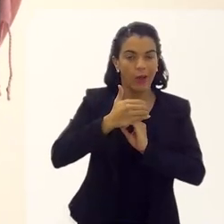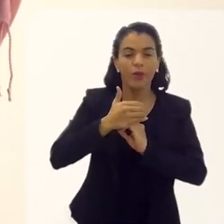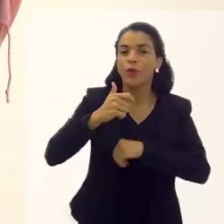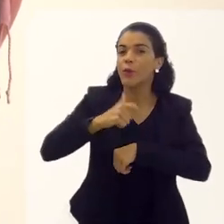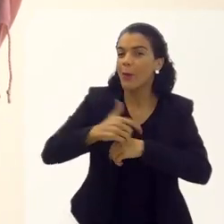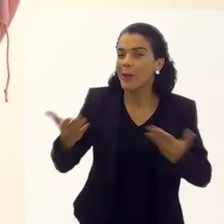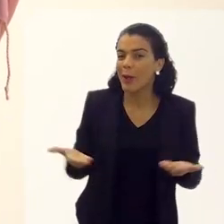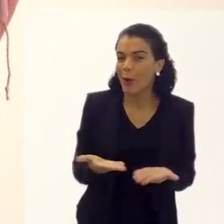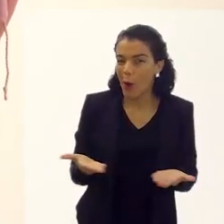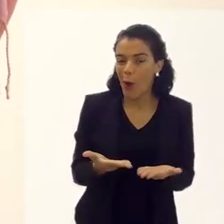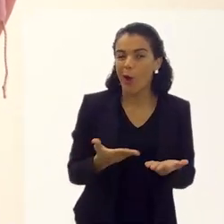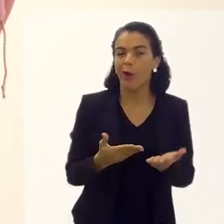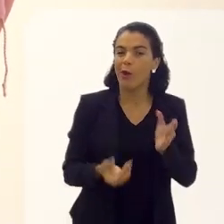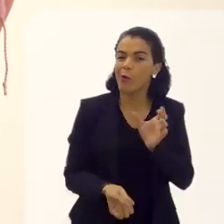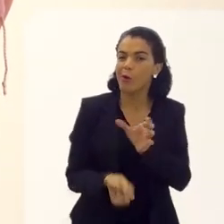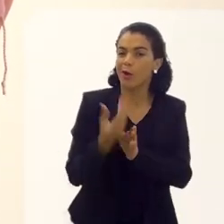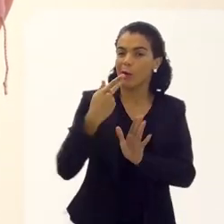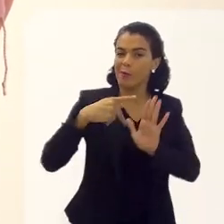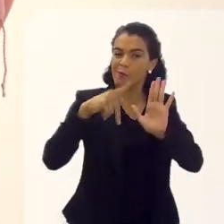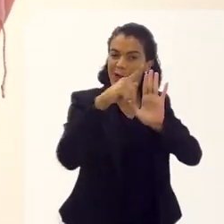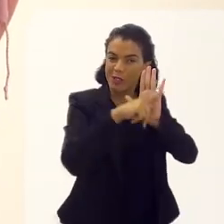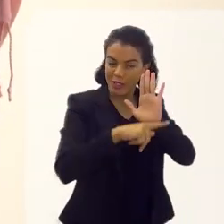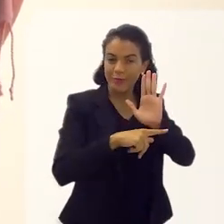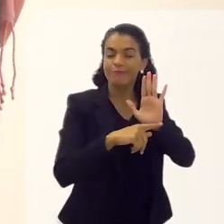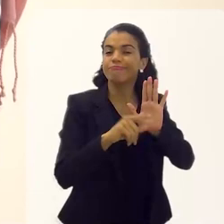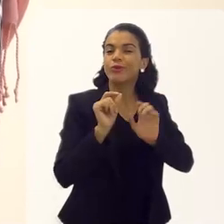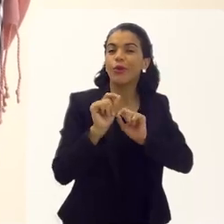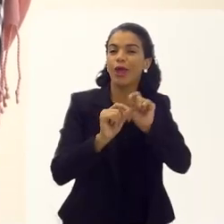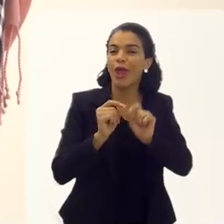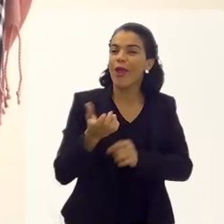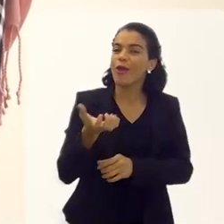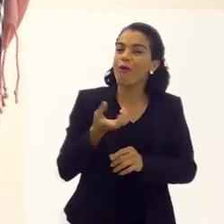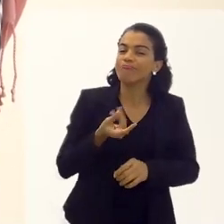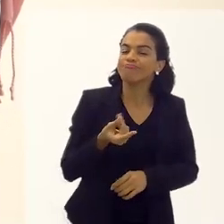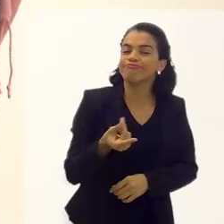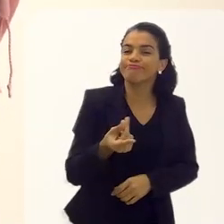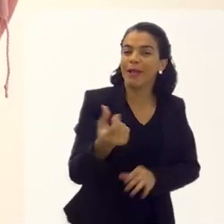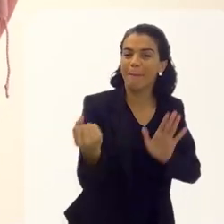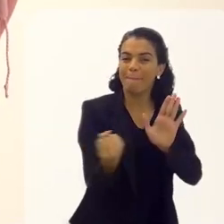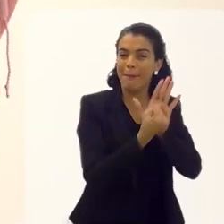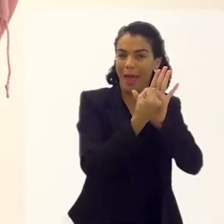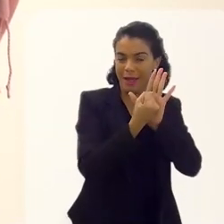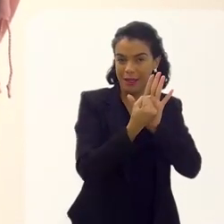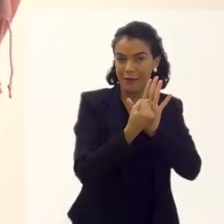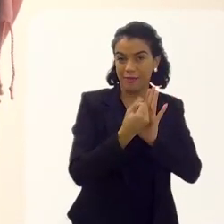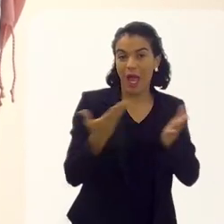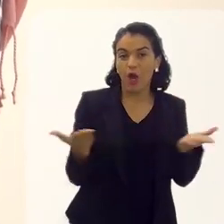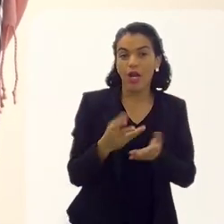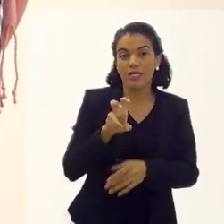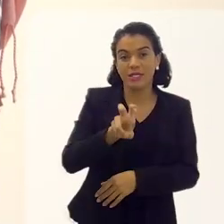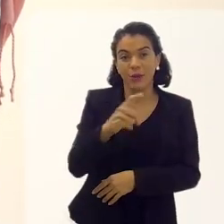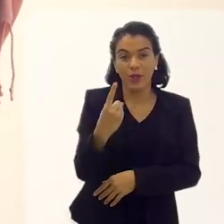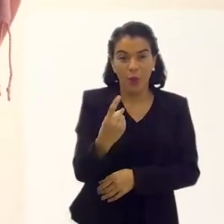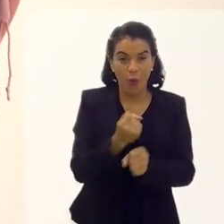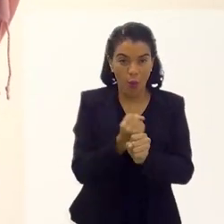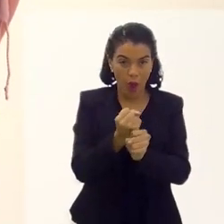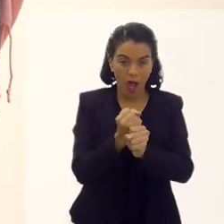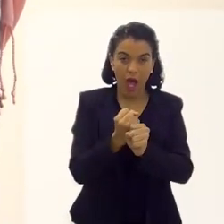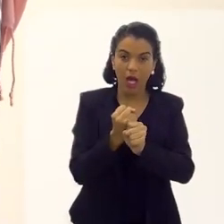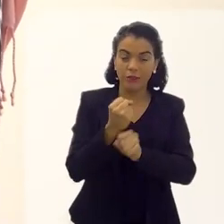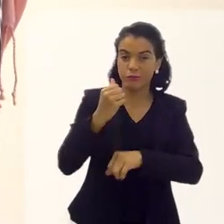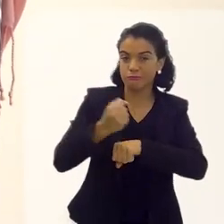E no momento, o eu faço? Eu faço um projeto que eu gostaria de ser lembrada. Esse ano eu faço 51 anos de carreira,